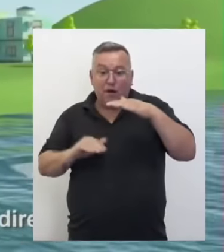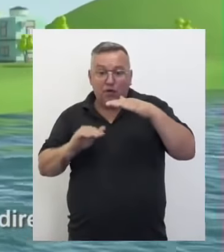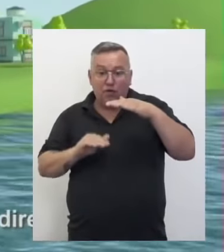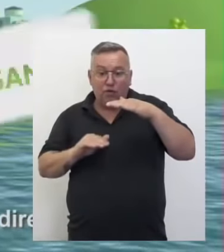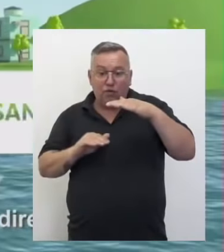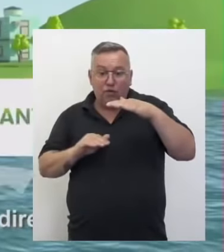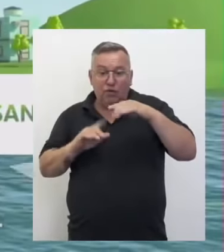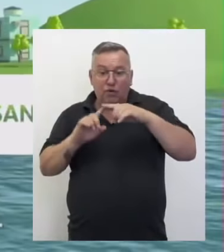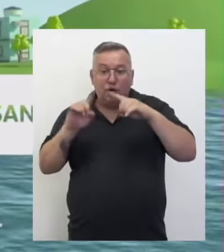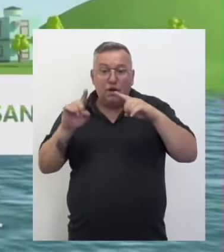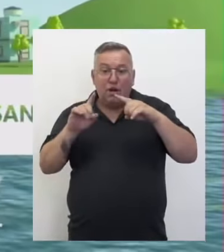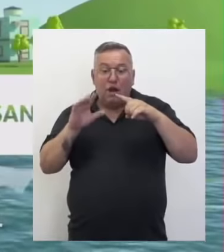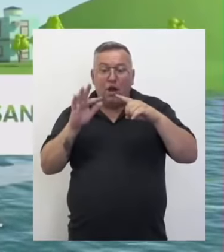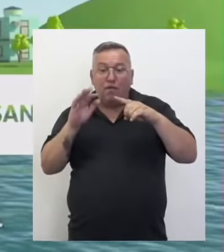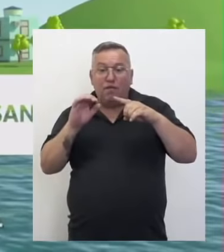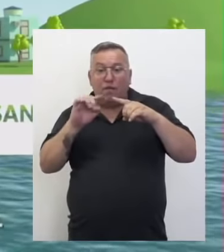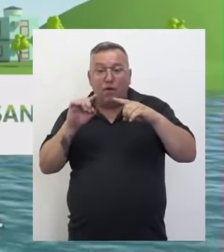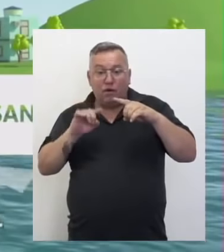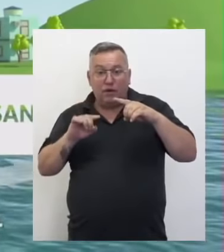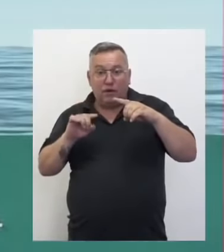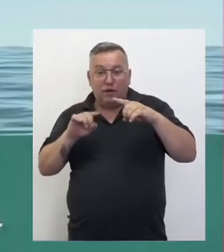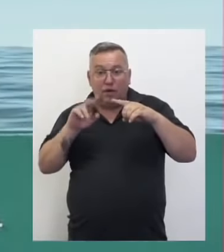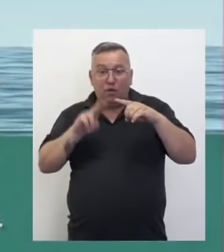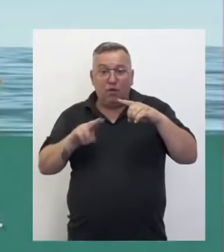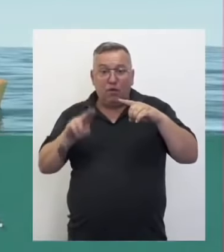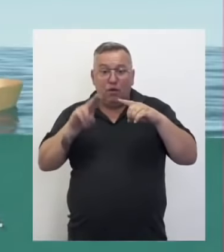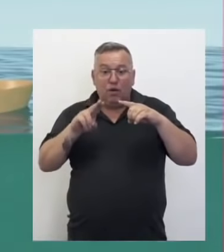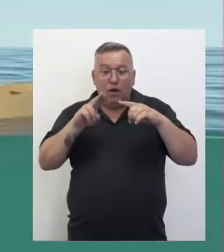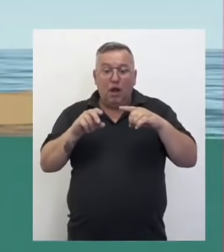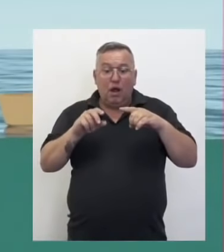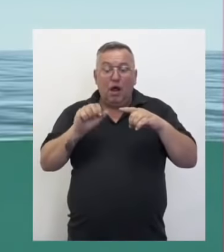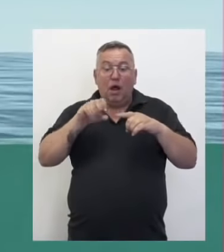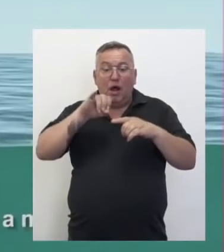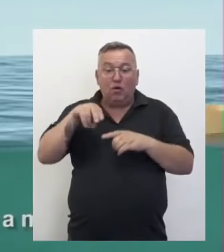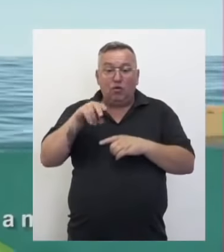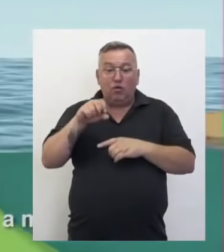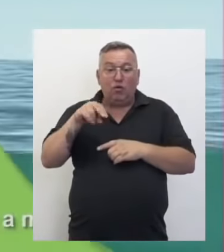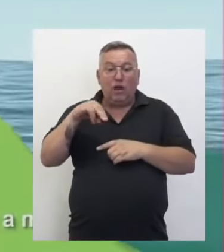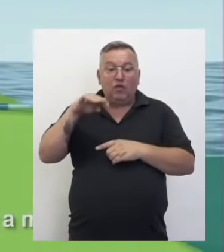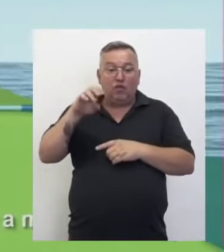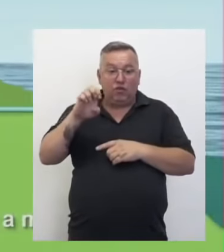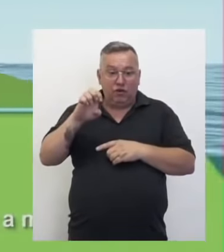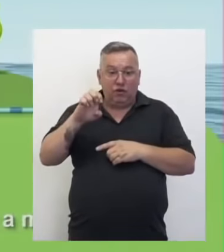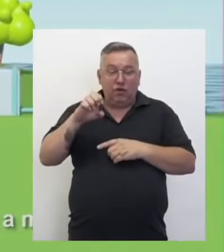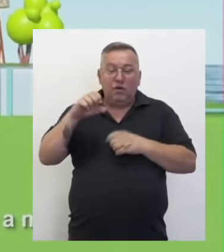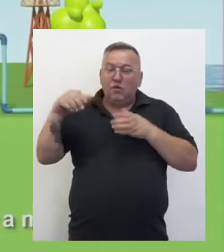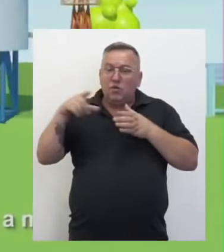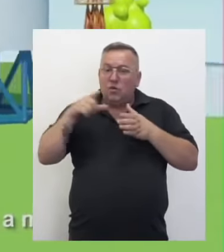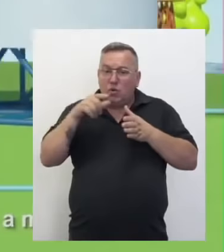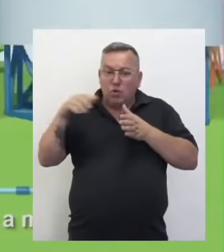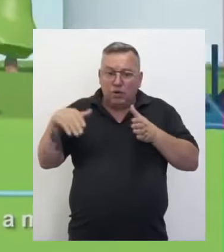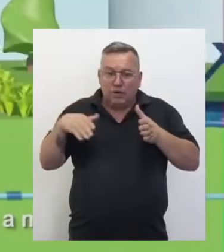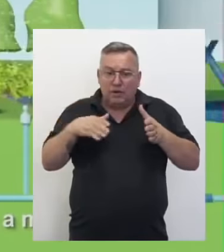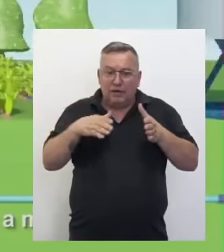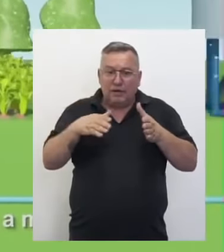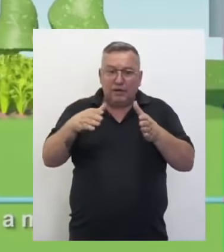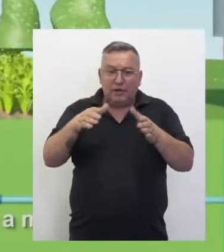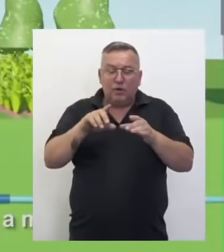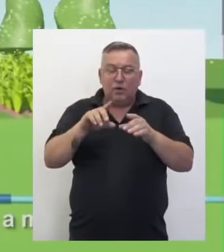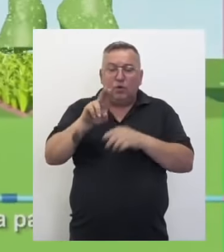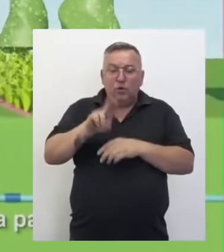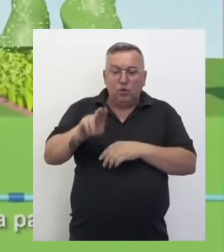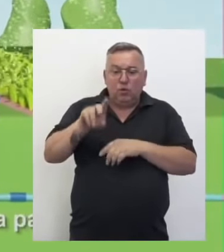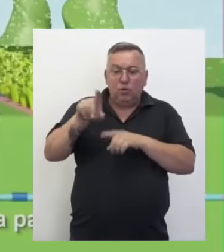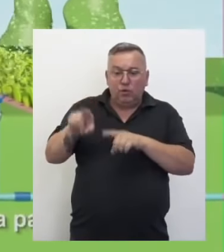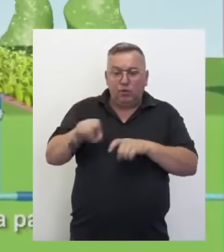em direção à fós, são chamados usos ajusante. Ao longo do rio, agricultores ajusante e